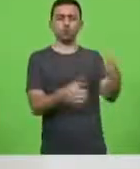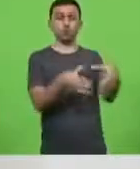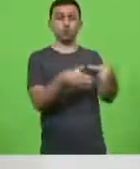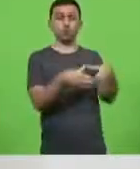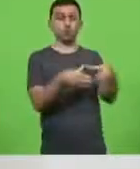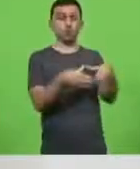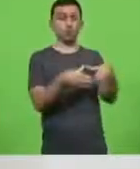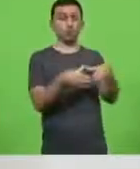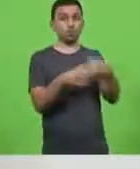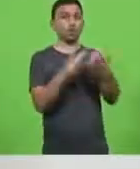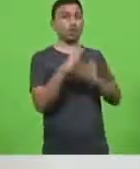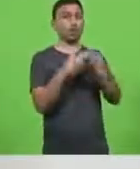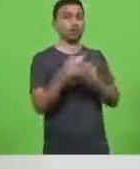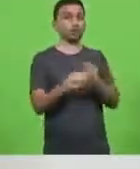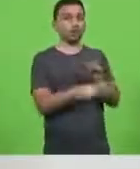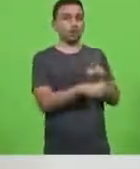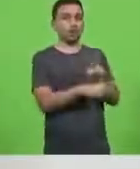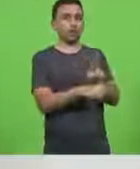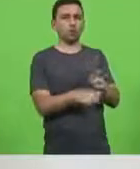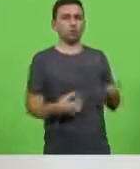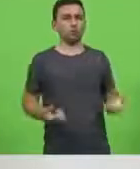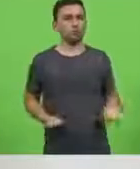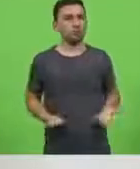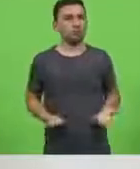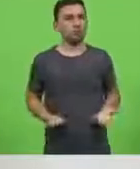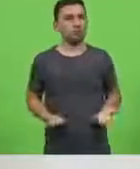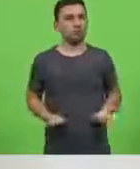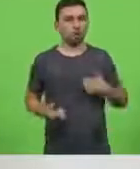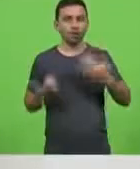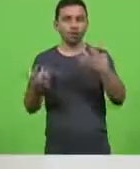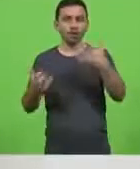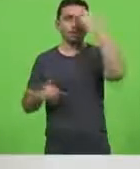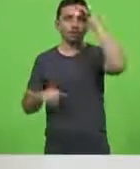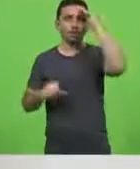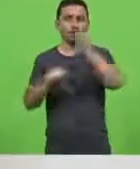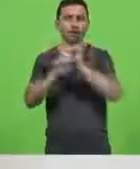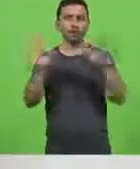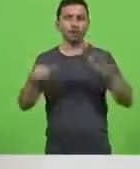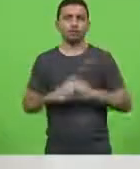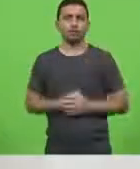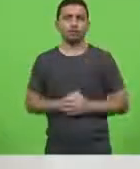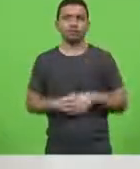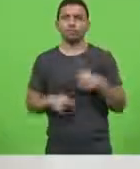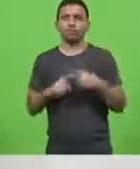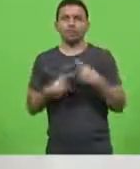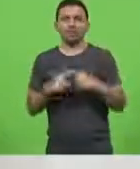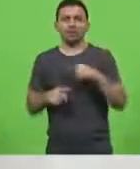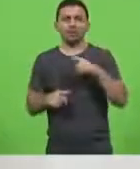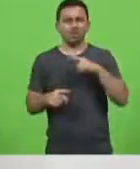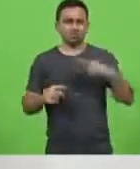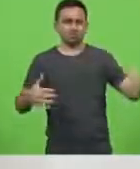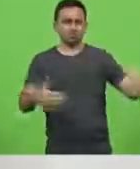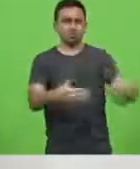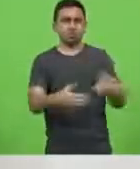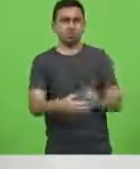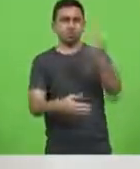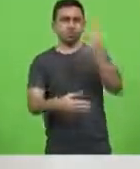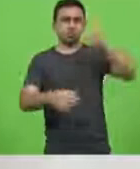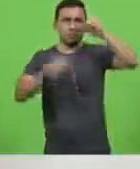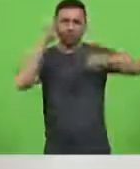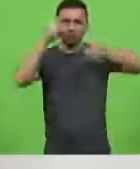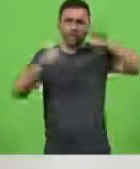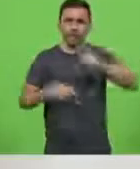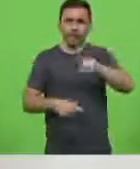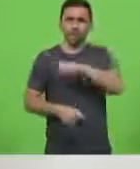de empresas seja algo positivo eu quero entender isso eu quero entender porque existe um oligopólio operando com o aval do